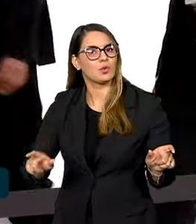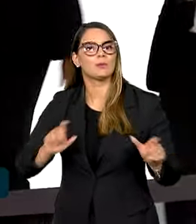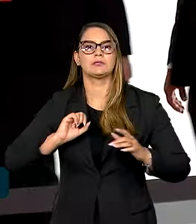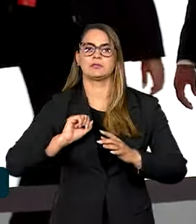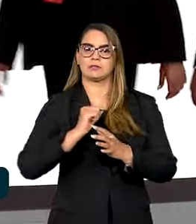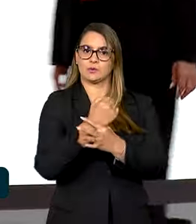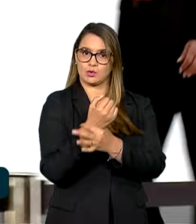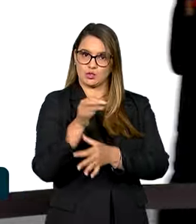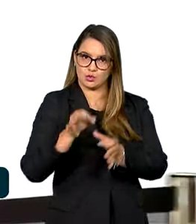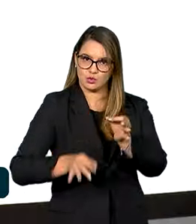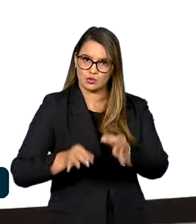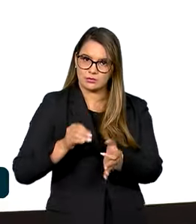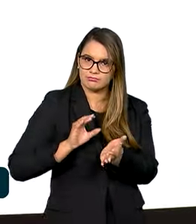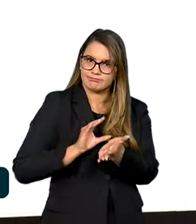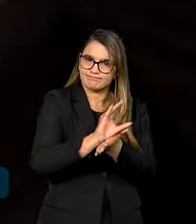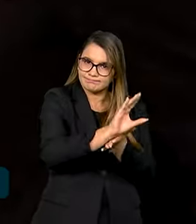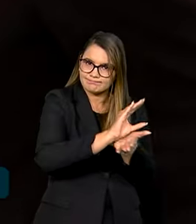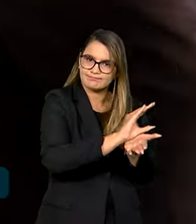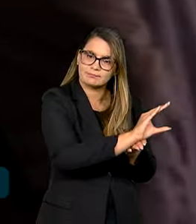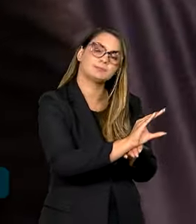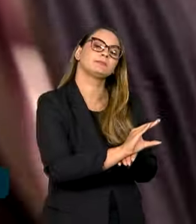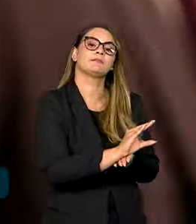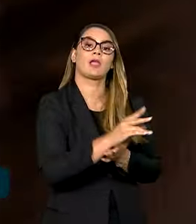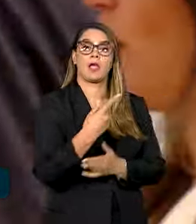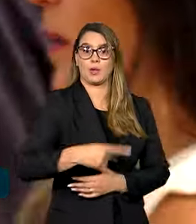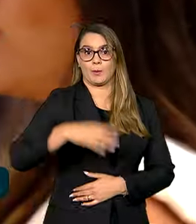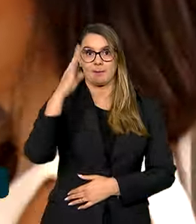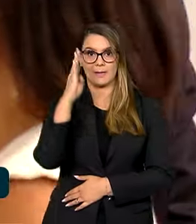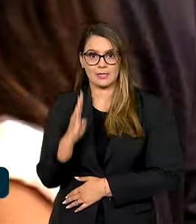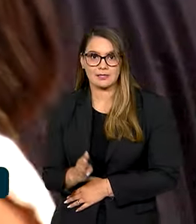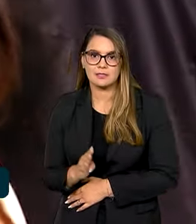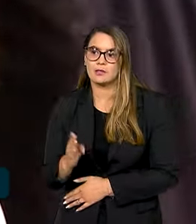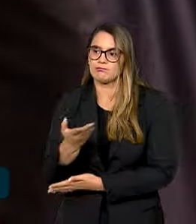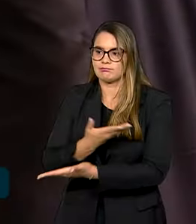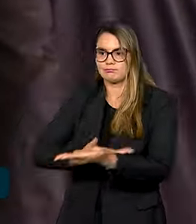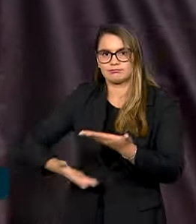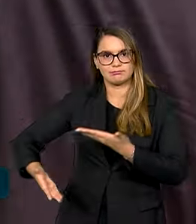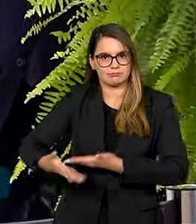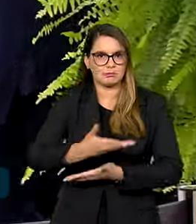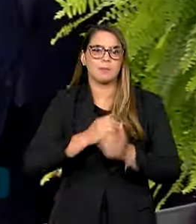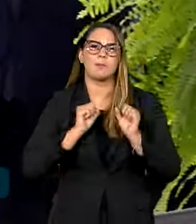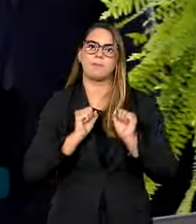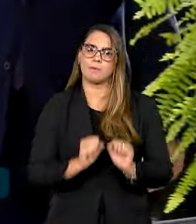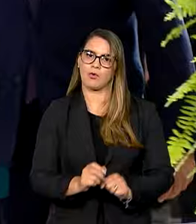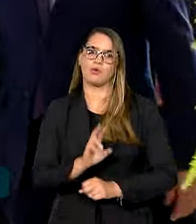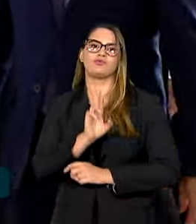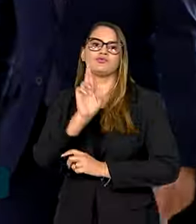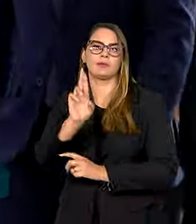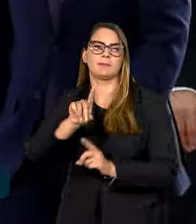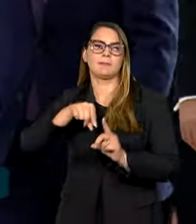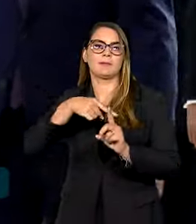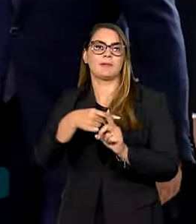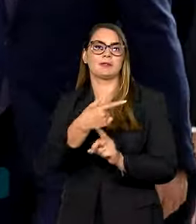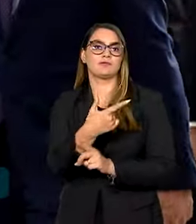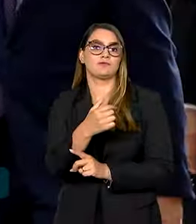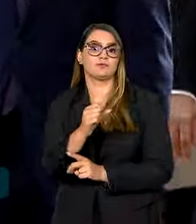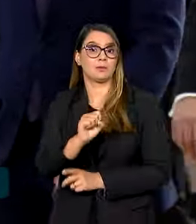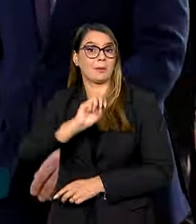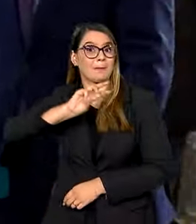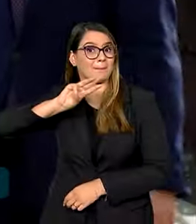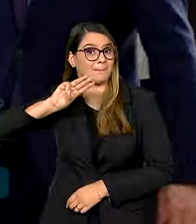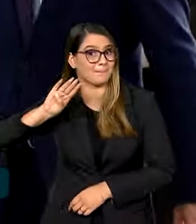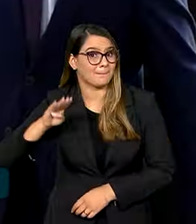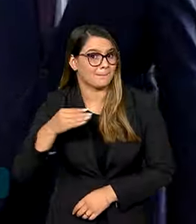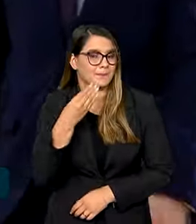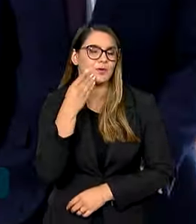segurança jurídica e investimentos. Para o Brasil, o intercâmbio comercial pode representar mais 28 bilhões